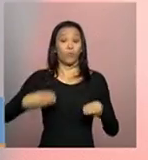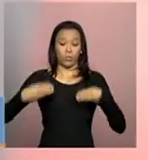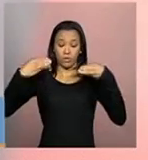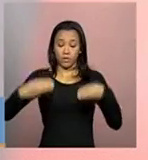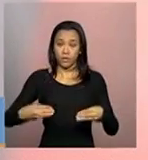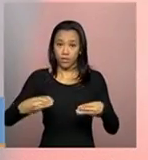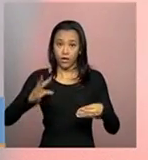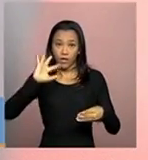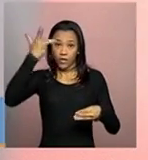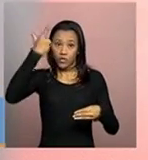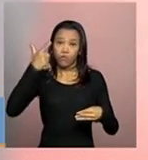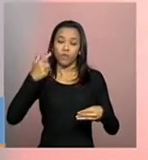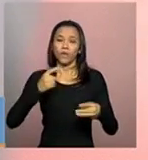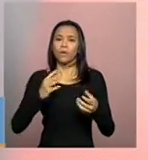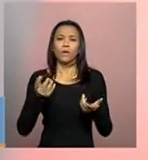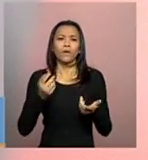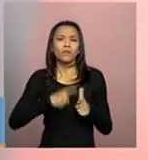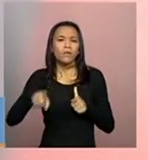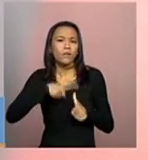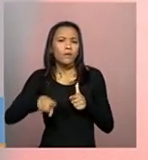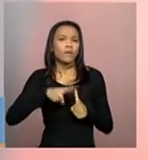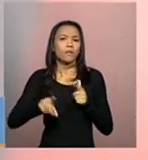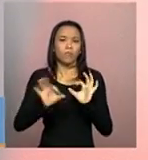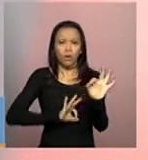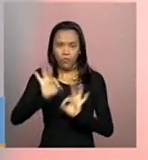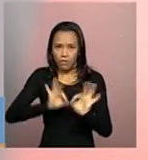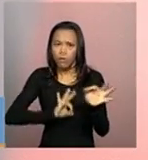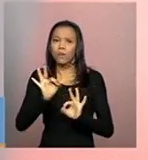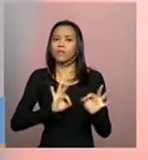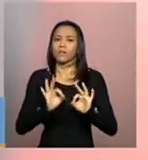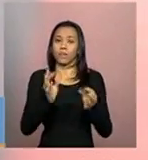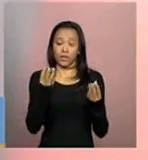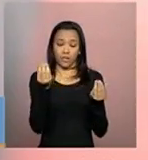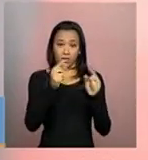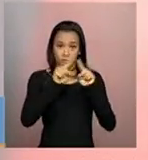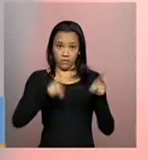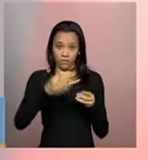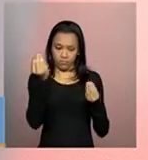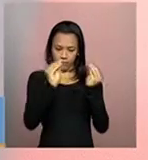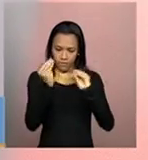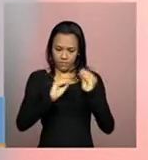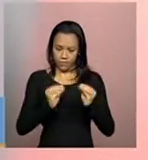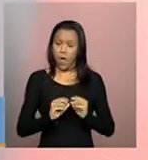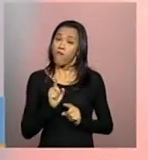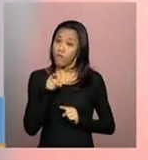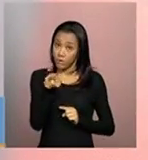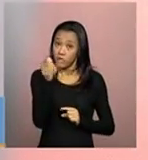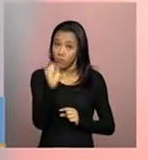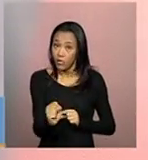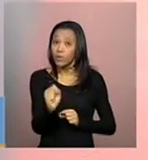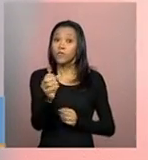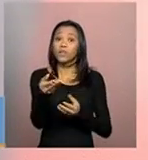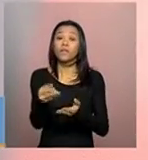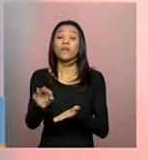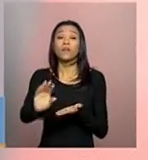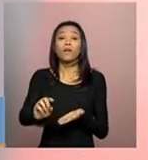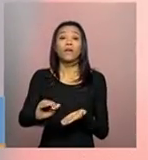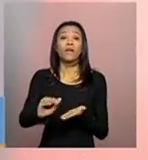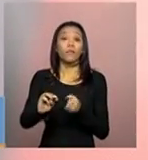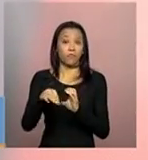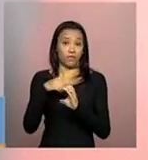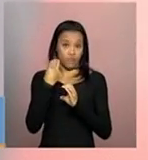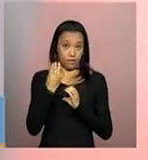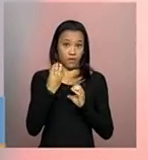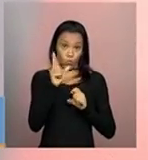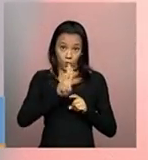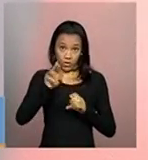exclusão de duplicidades para organizar esse cadastro e concluí-lo. Você pode nos enviar por meio desse nosso